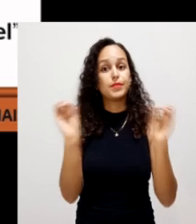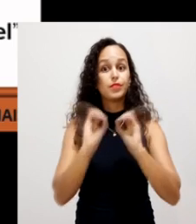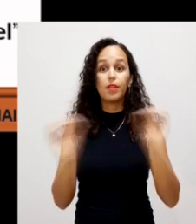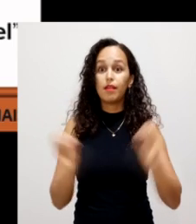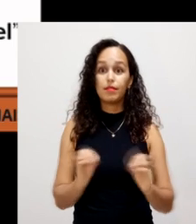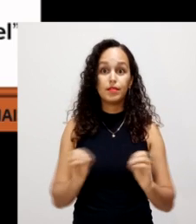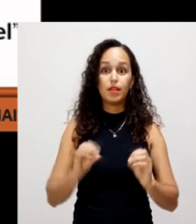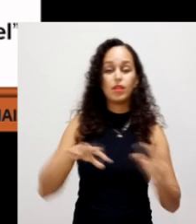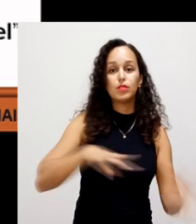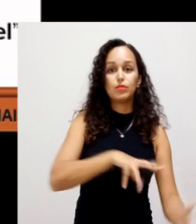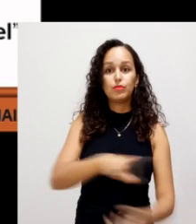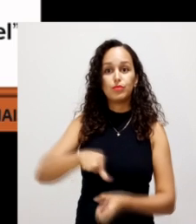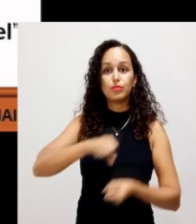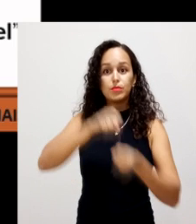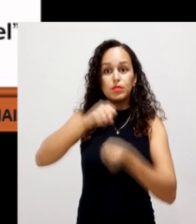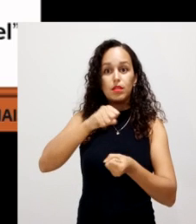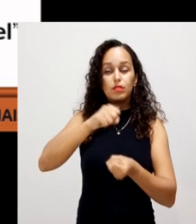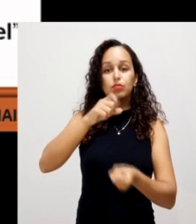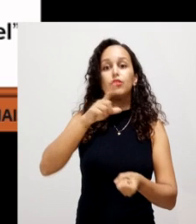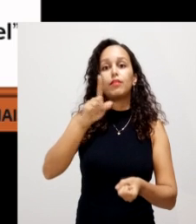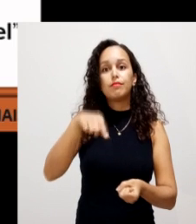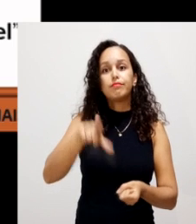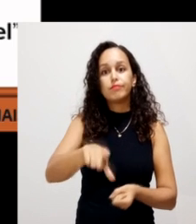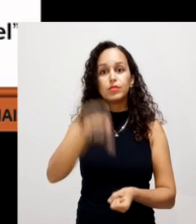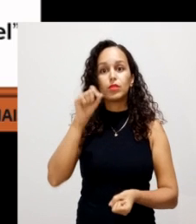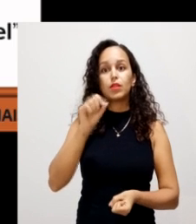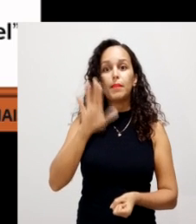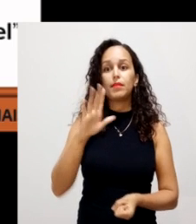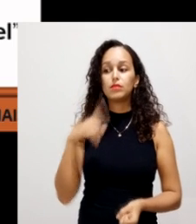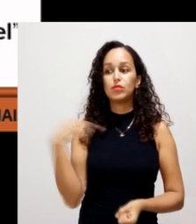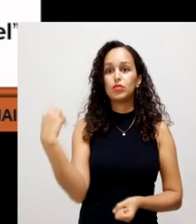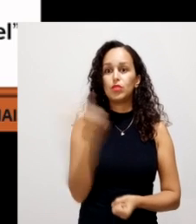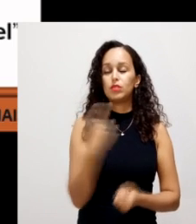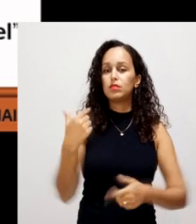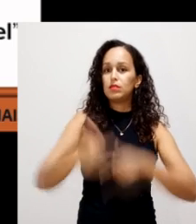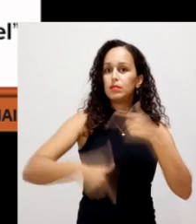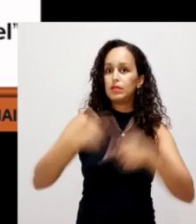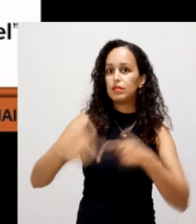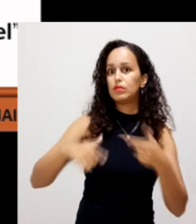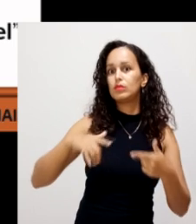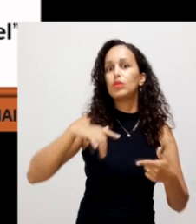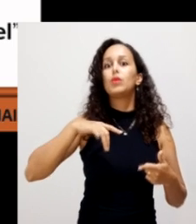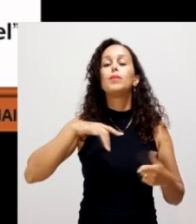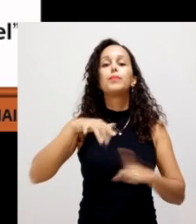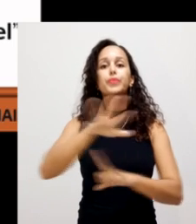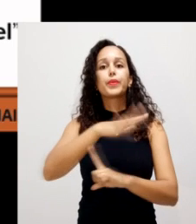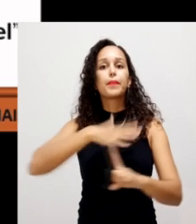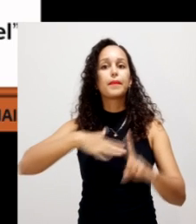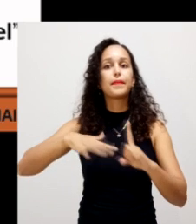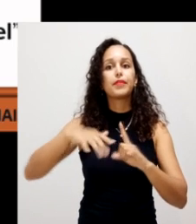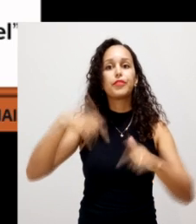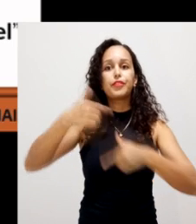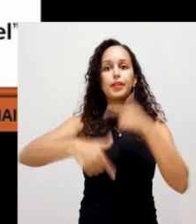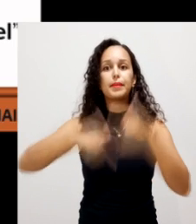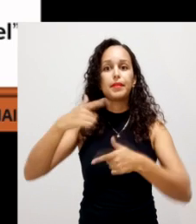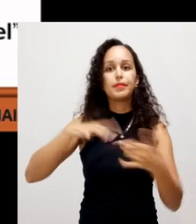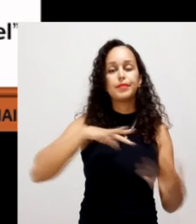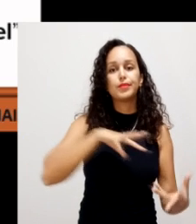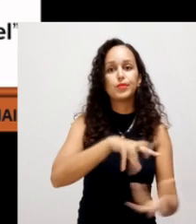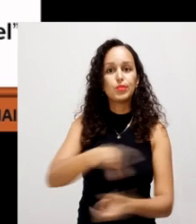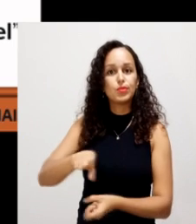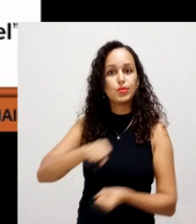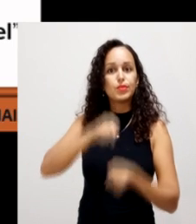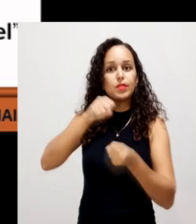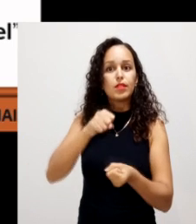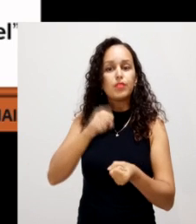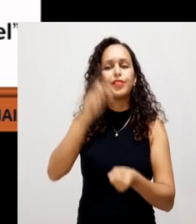é uma questão, é uma escolha. Mas, para nós, que trabalhamos diretamente com o meio ambiente, trabalhar de uma forma sustentável não é mais